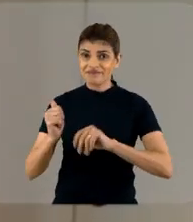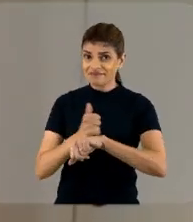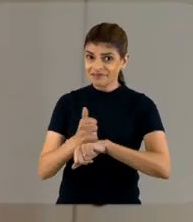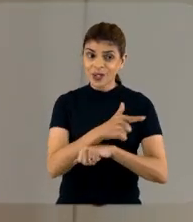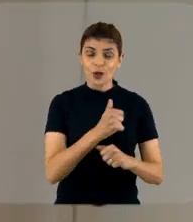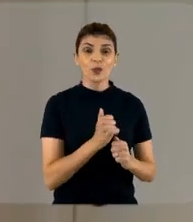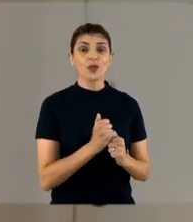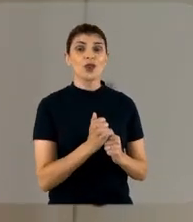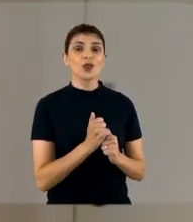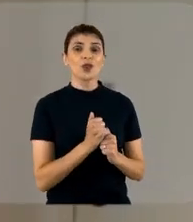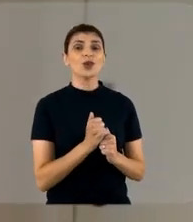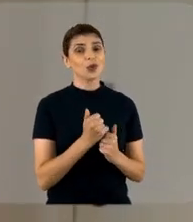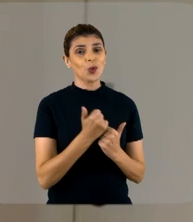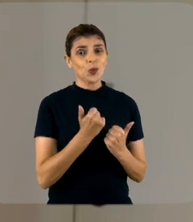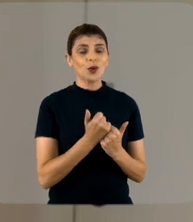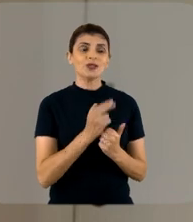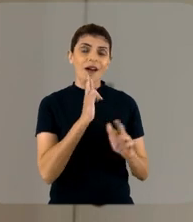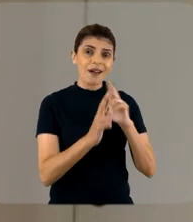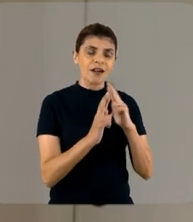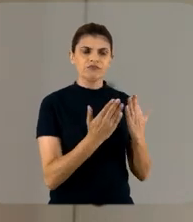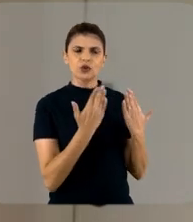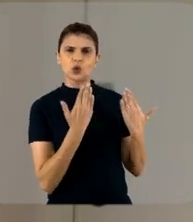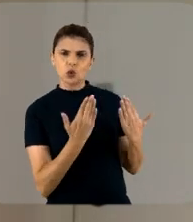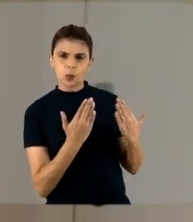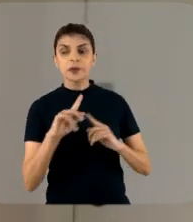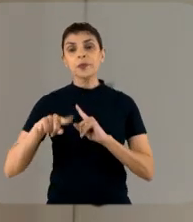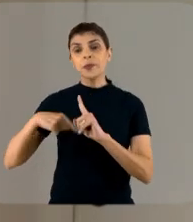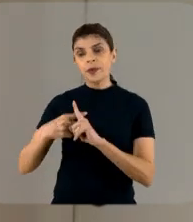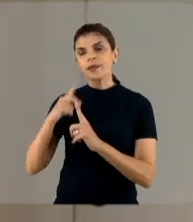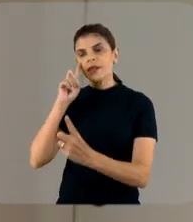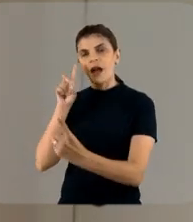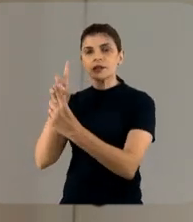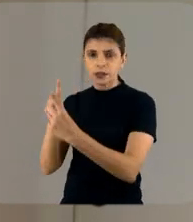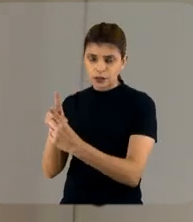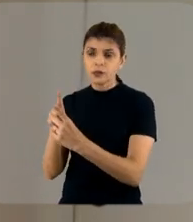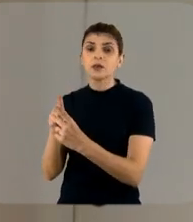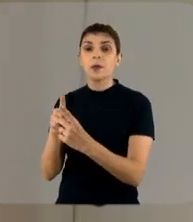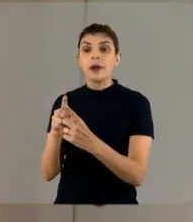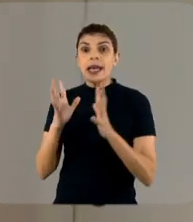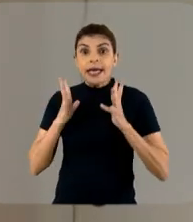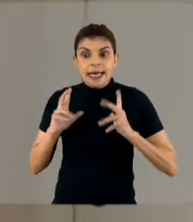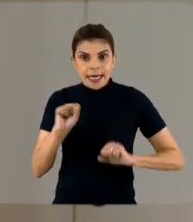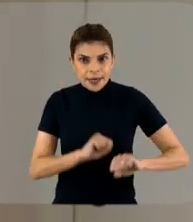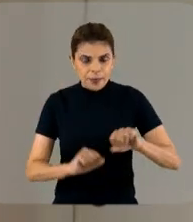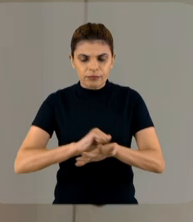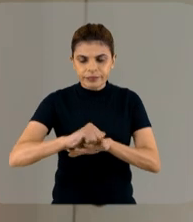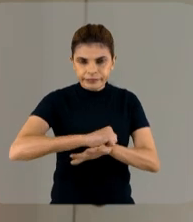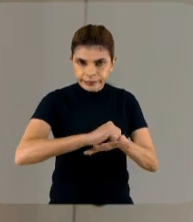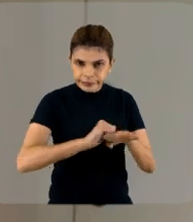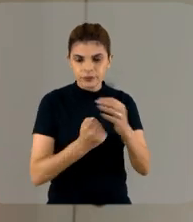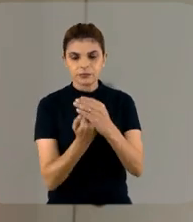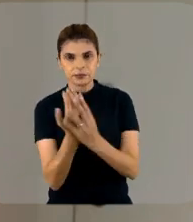Roseli acabou já comentando, com as pacientes assintomáticas. A atenção, nesse caso, seria dada à higienização das